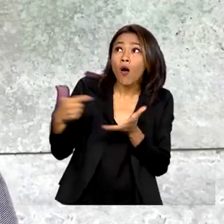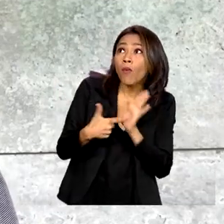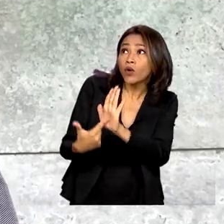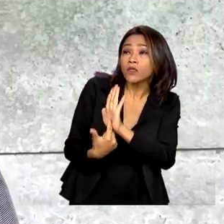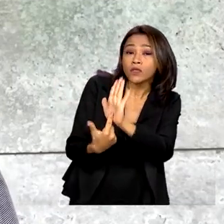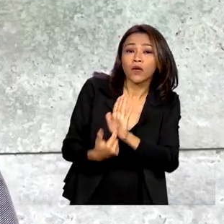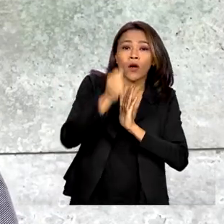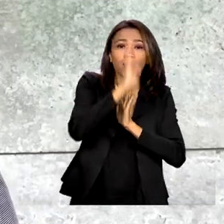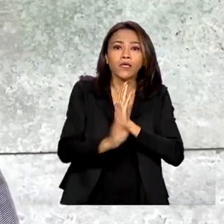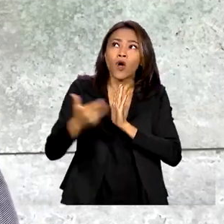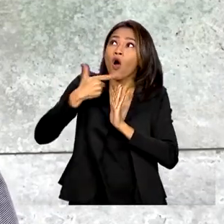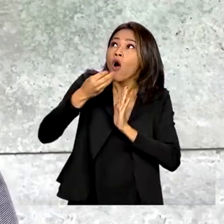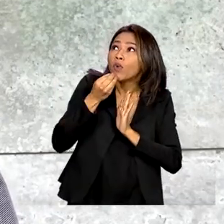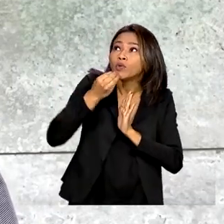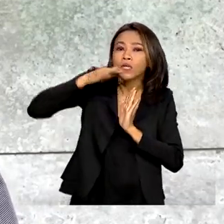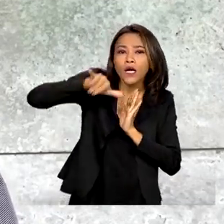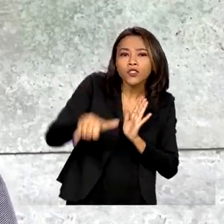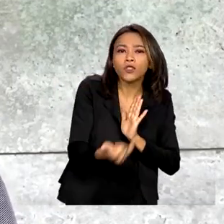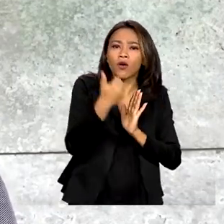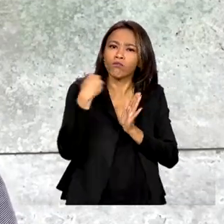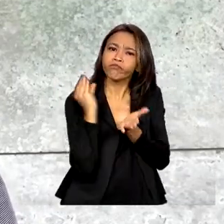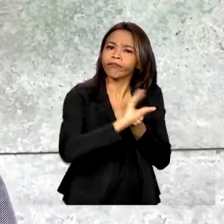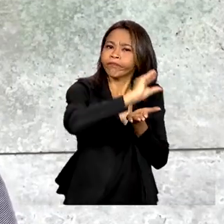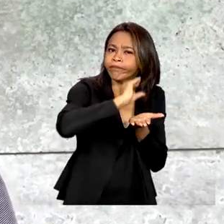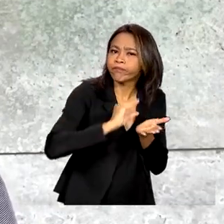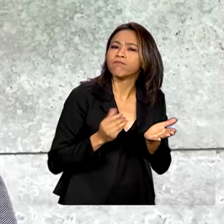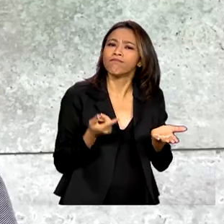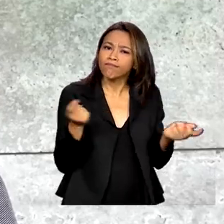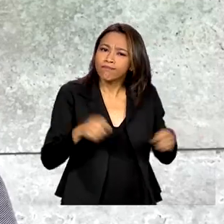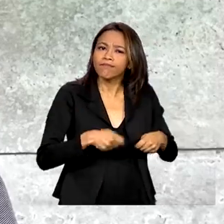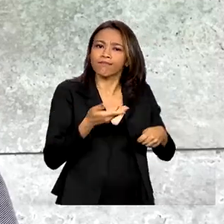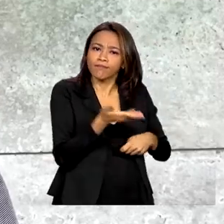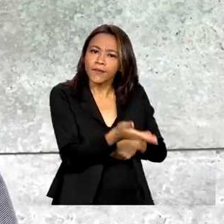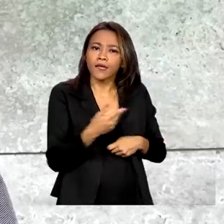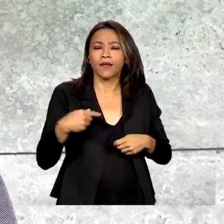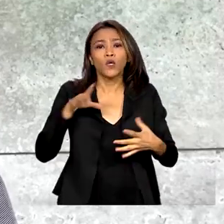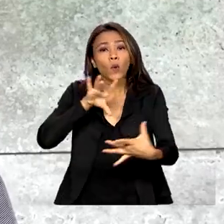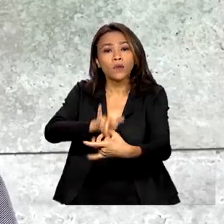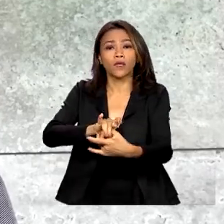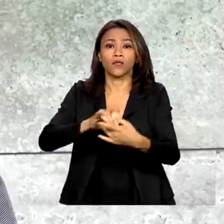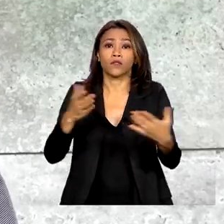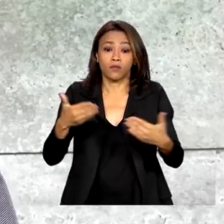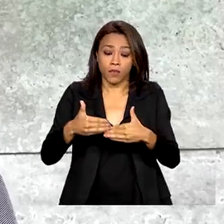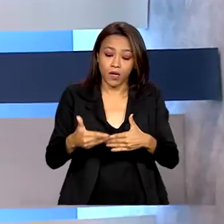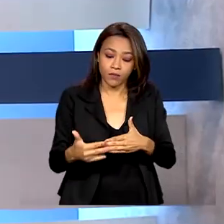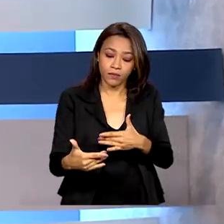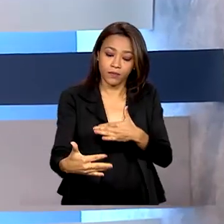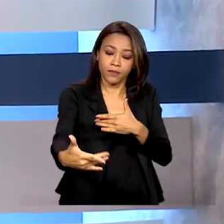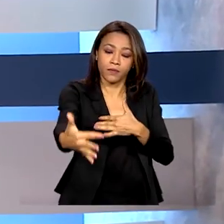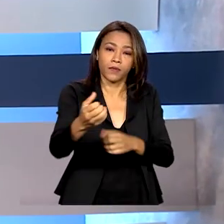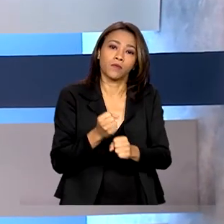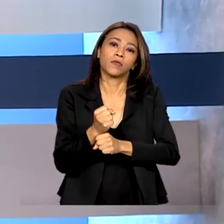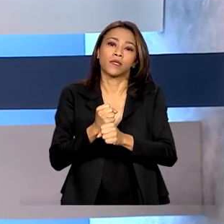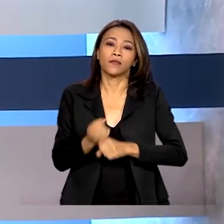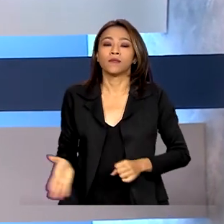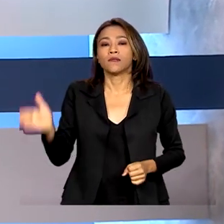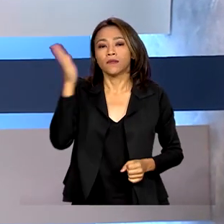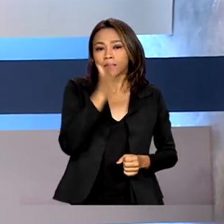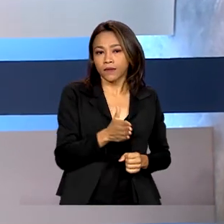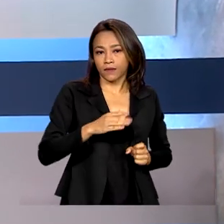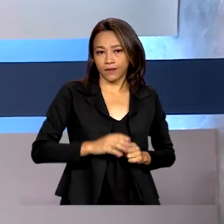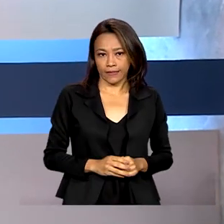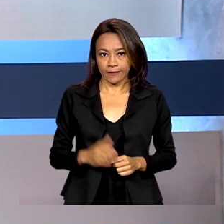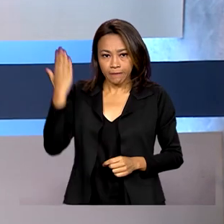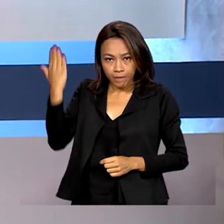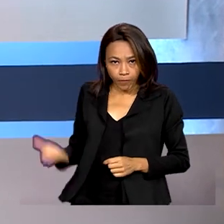e qual é o cenário atual e as expectativas que nós temos para os próximos anos. E o ministro da